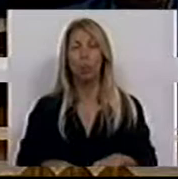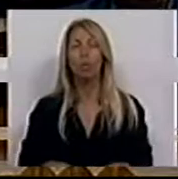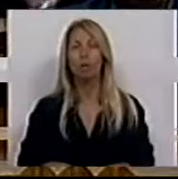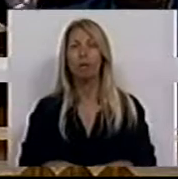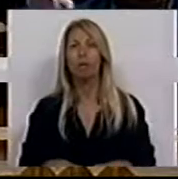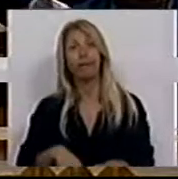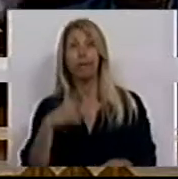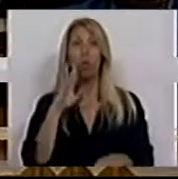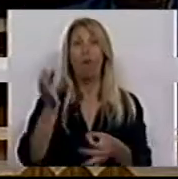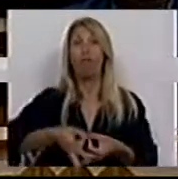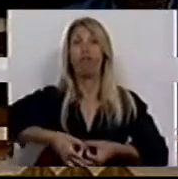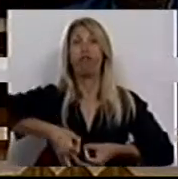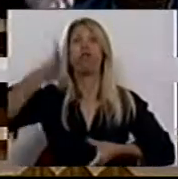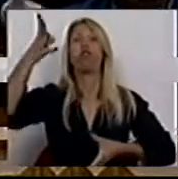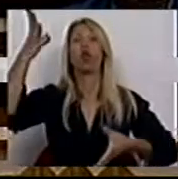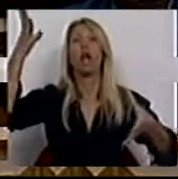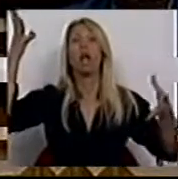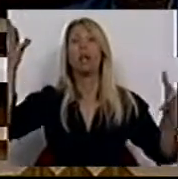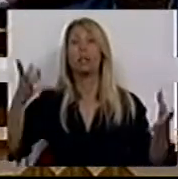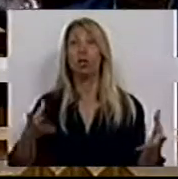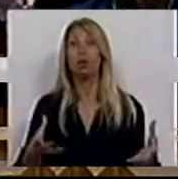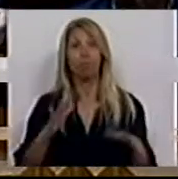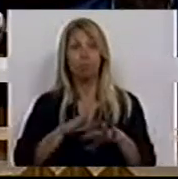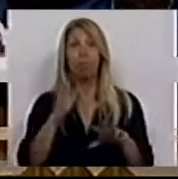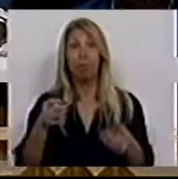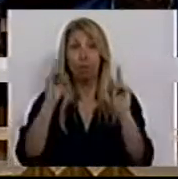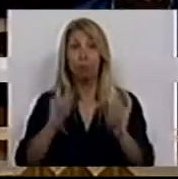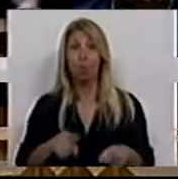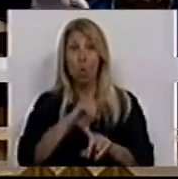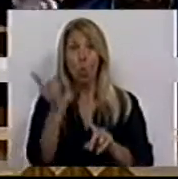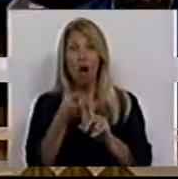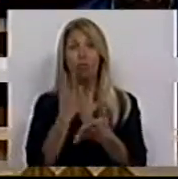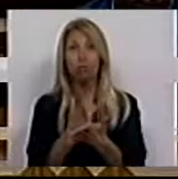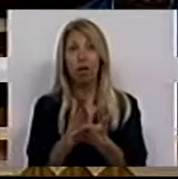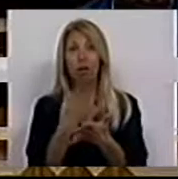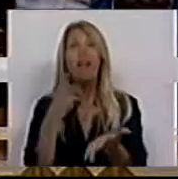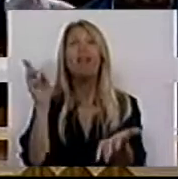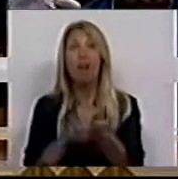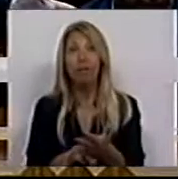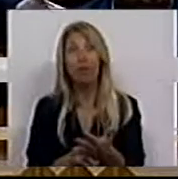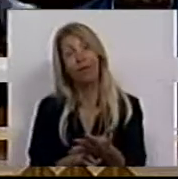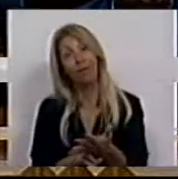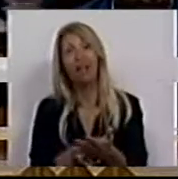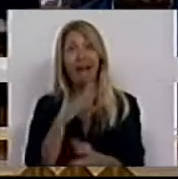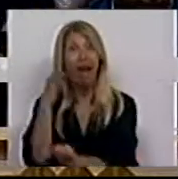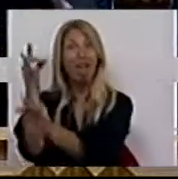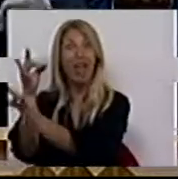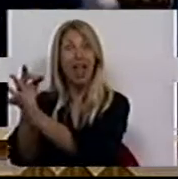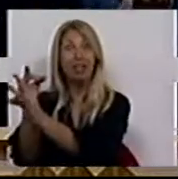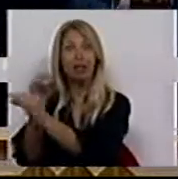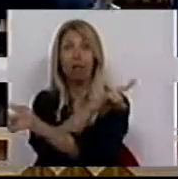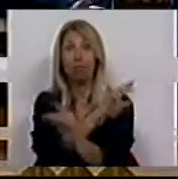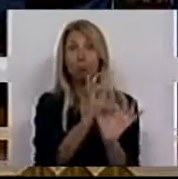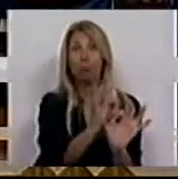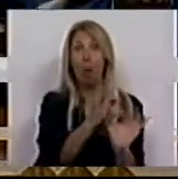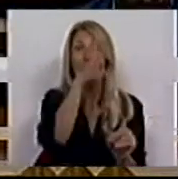com foguetes e tudo acerca da abertura do ano letivo. A verdade é que o próprio Ministro estragou-lhes a festa. E isso foi